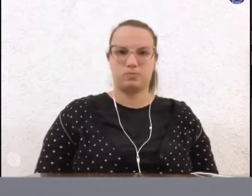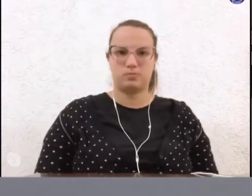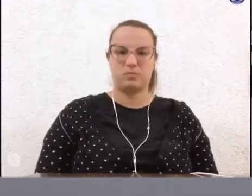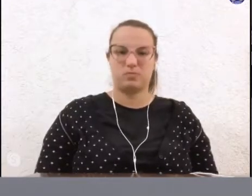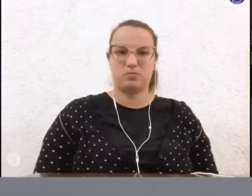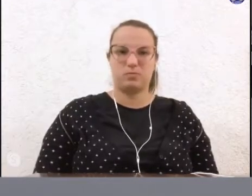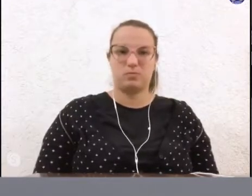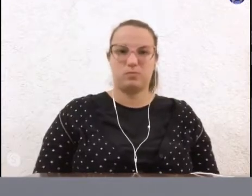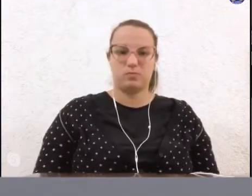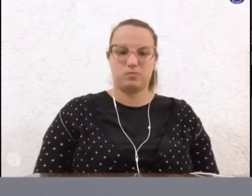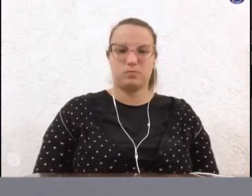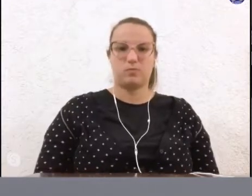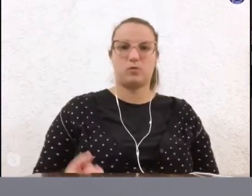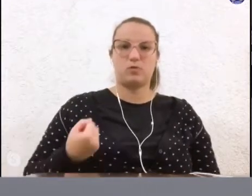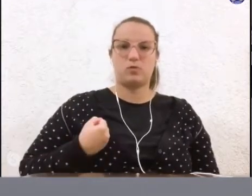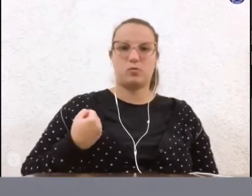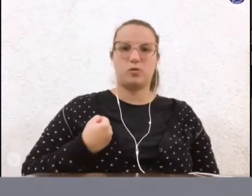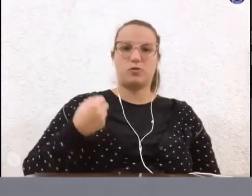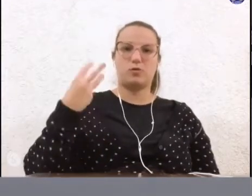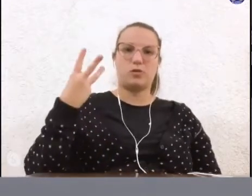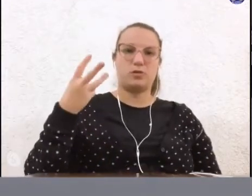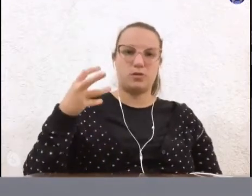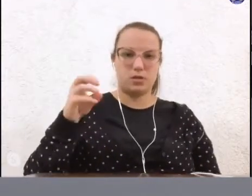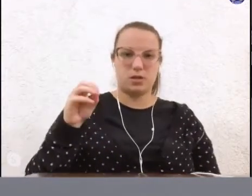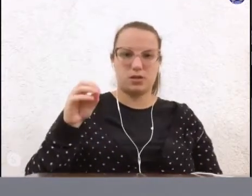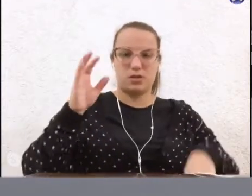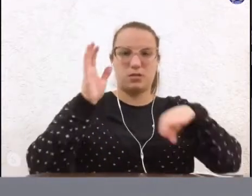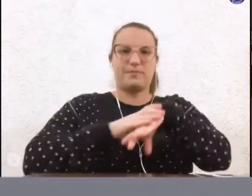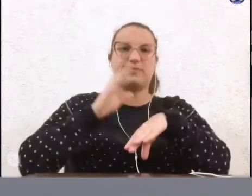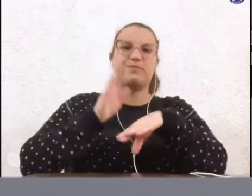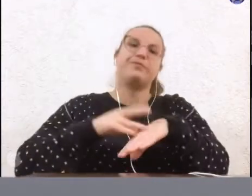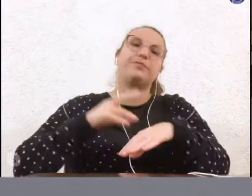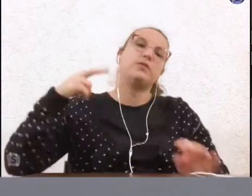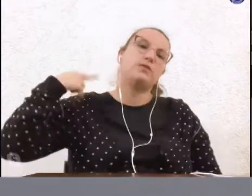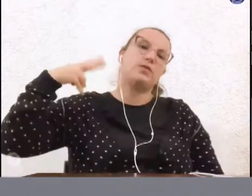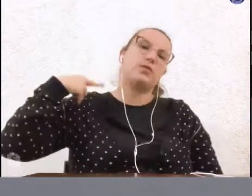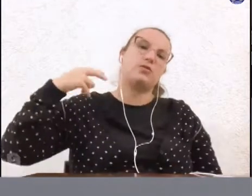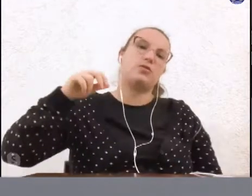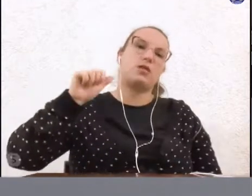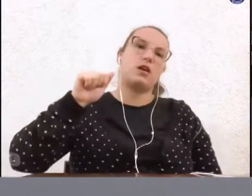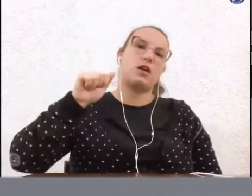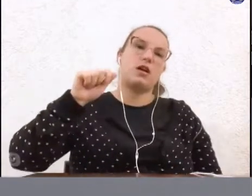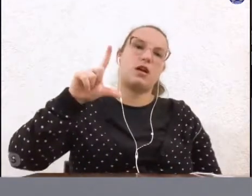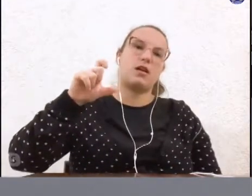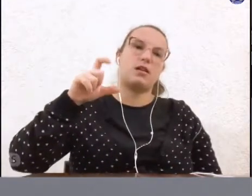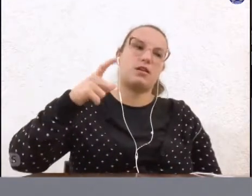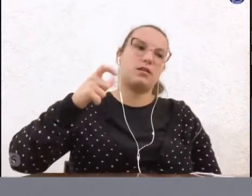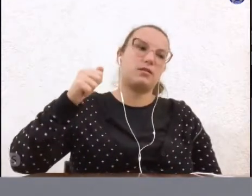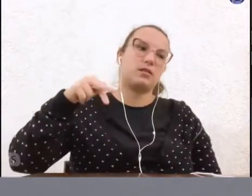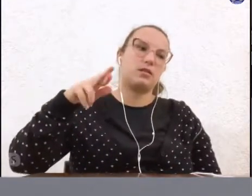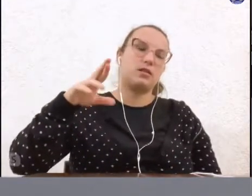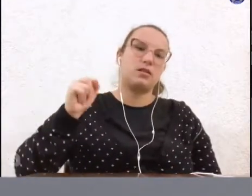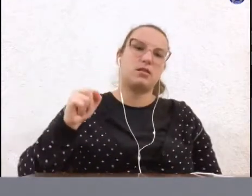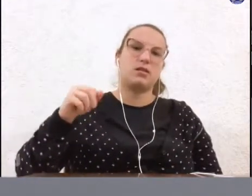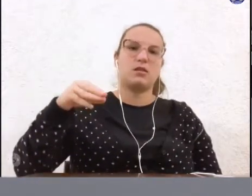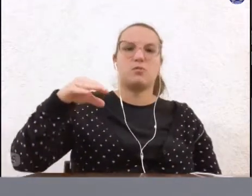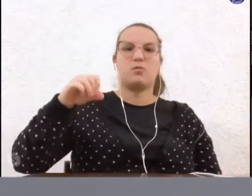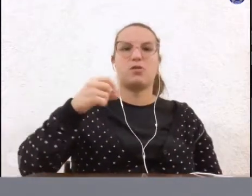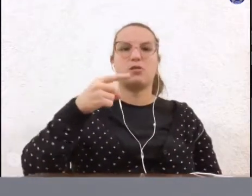Número 30, de autoria da vereadora Alessandra Luquezzi. Moção de